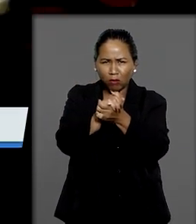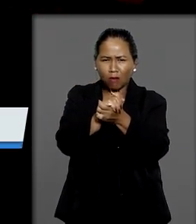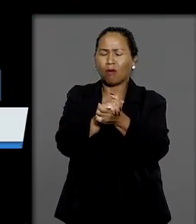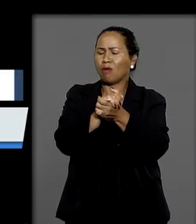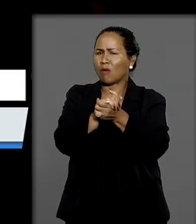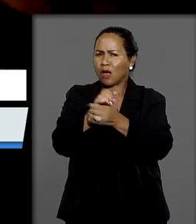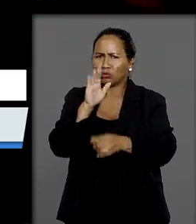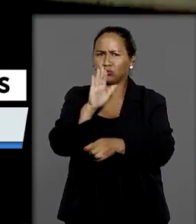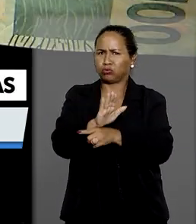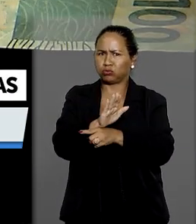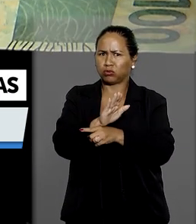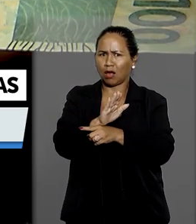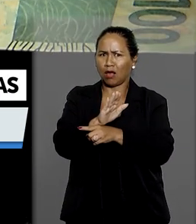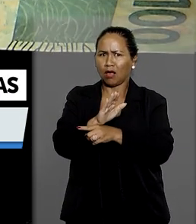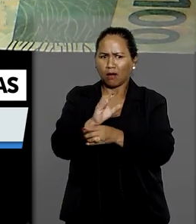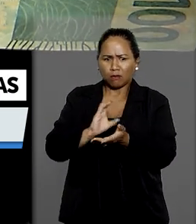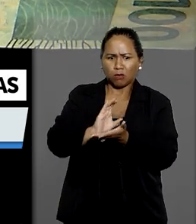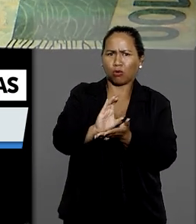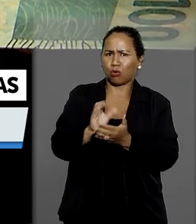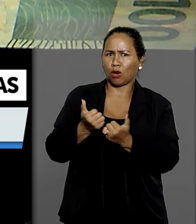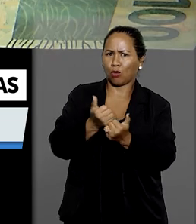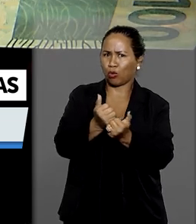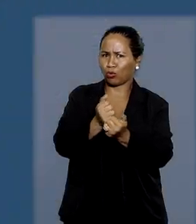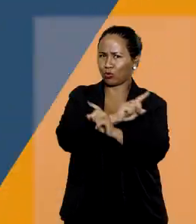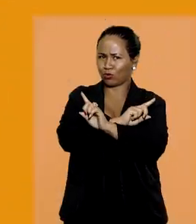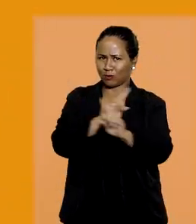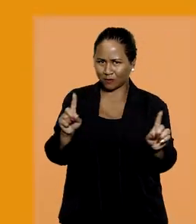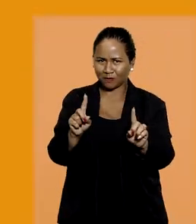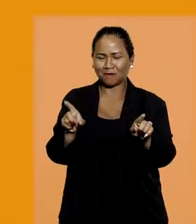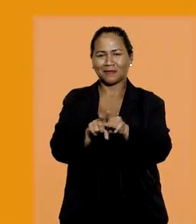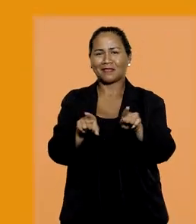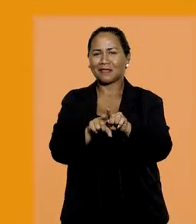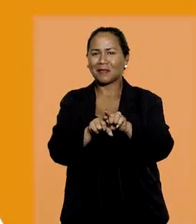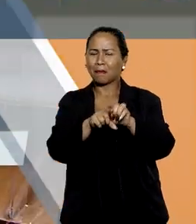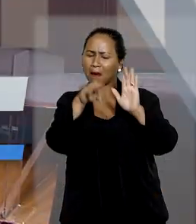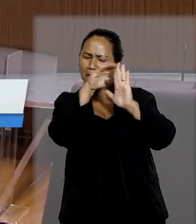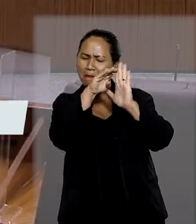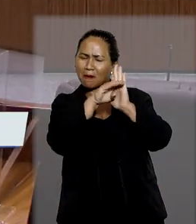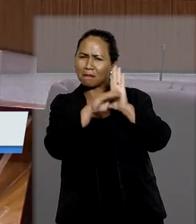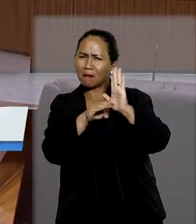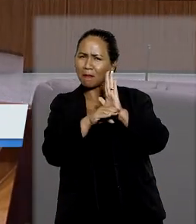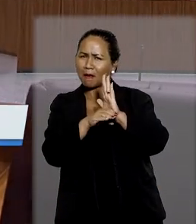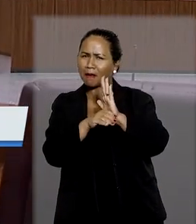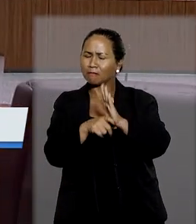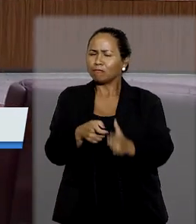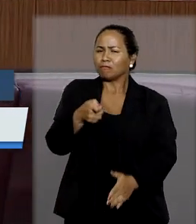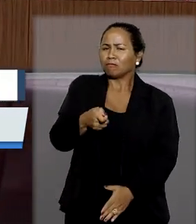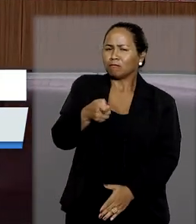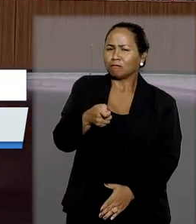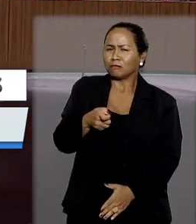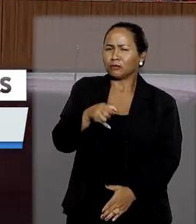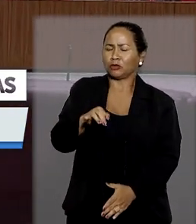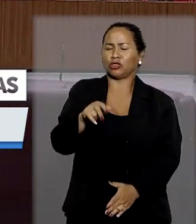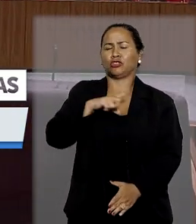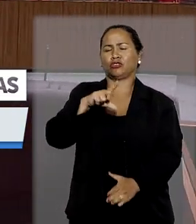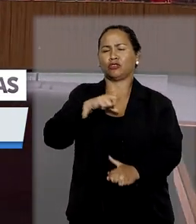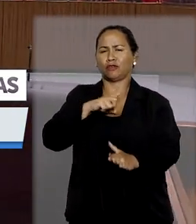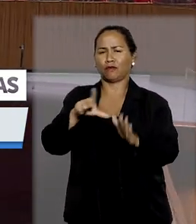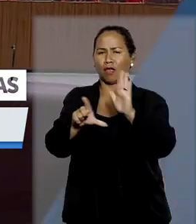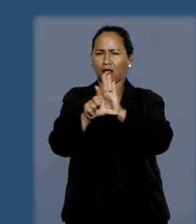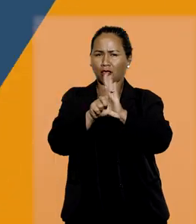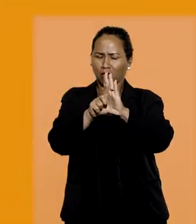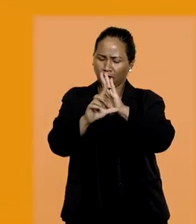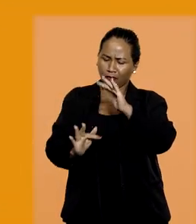um cônjuge não impede benefício para o outro. E mais, critério só será exigido após vigência da